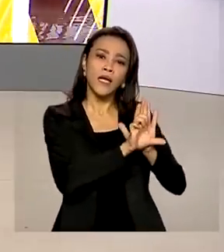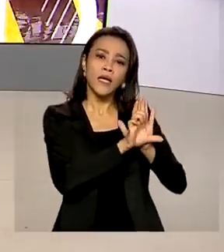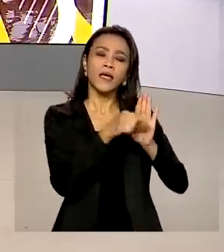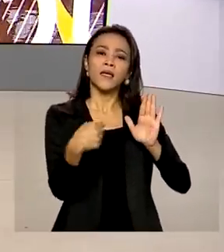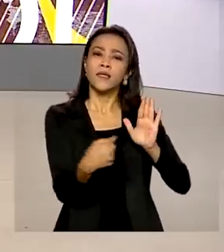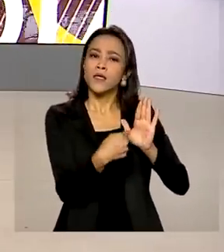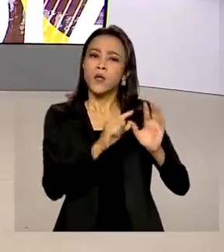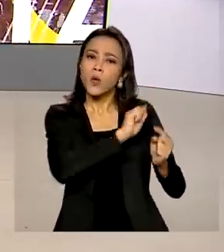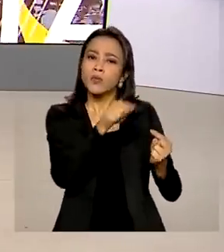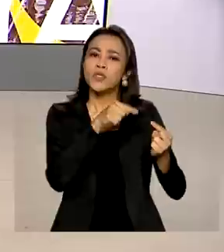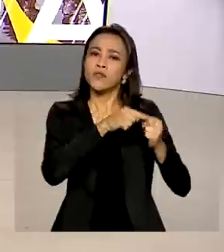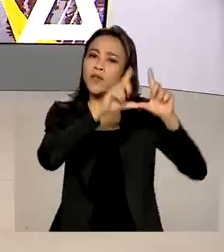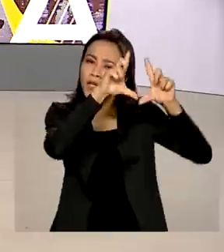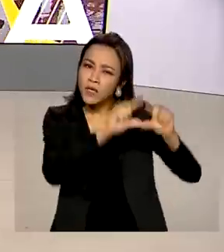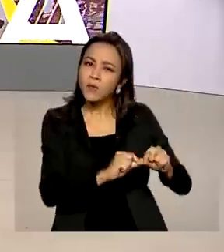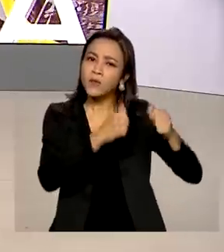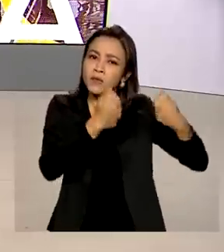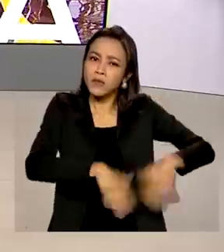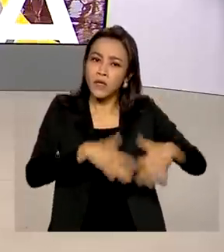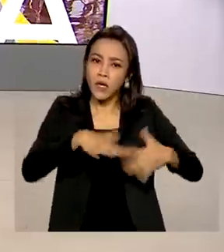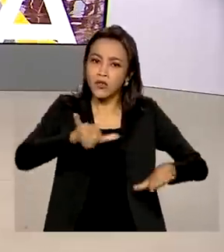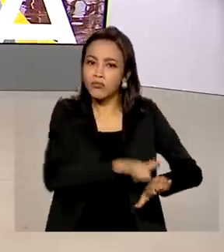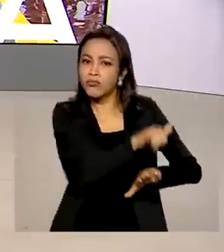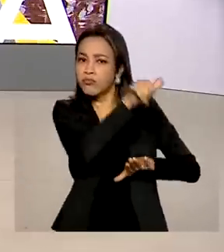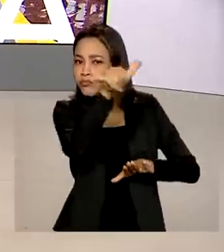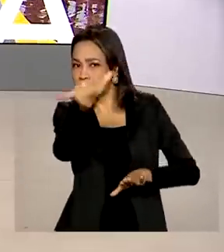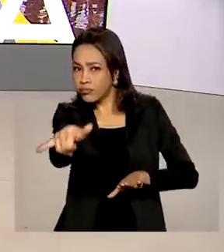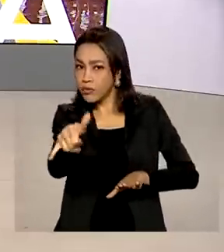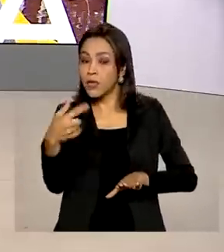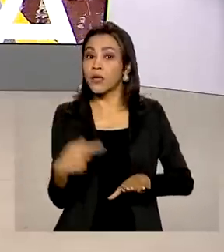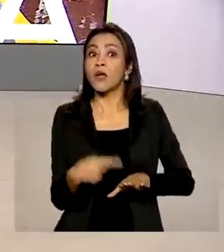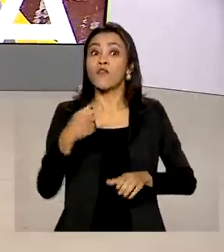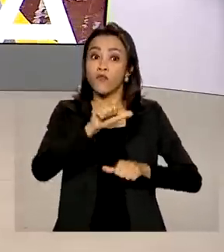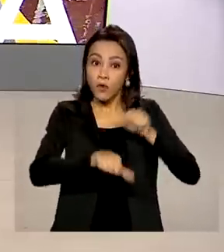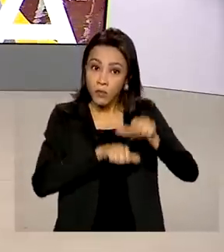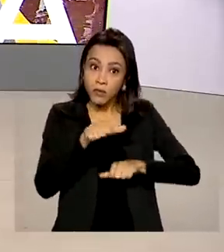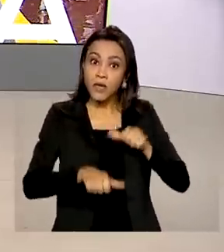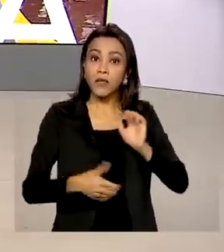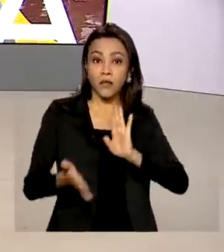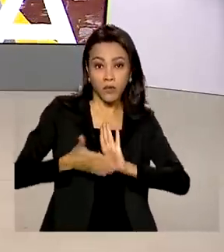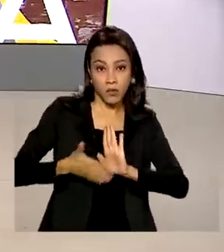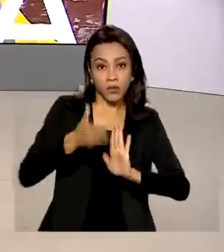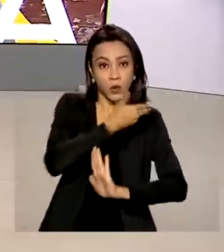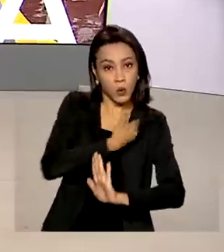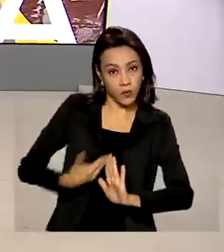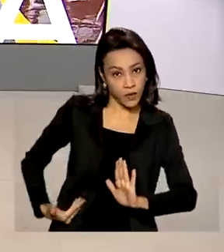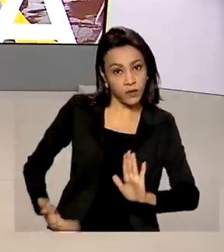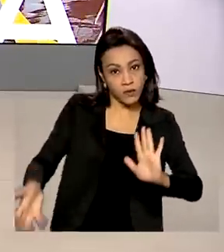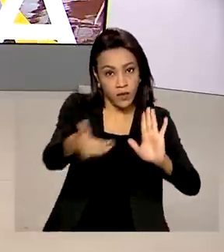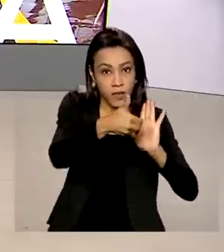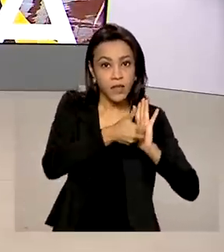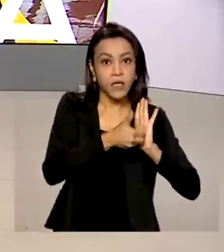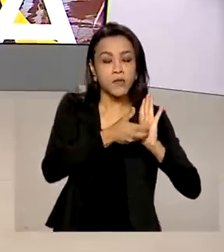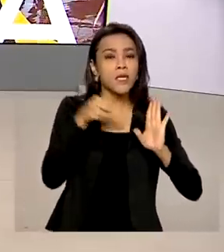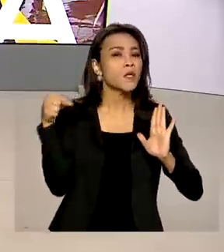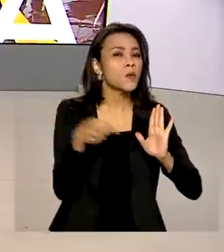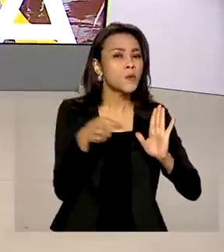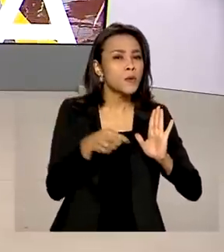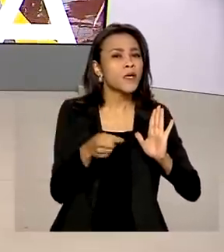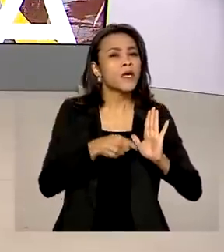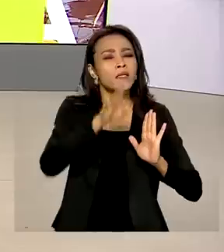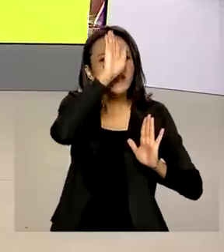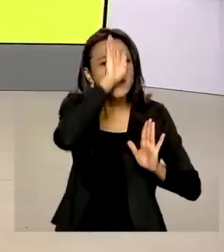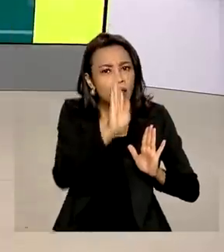eficiência à aviação brasileira. A proposta do governo foi alterada na Câmara dos Deputados, que acrescentou o retorno do despacho